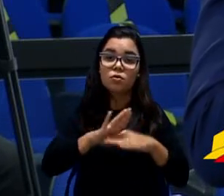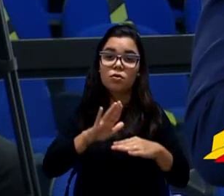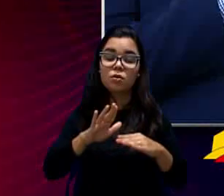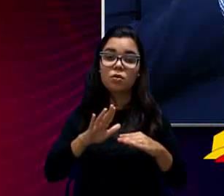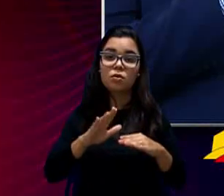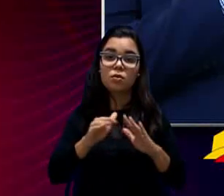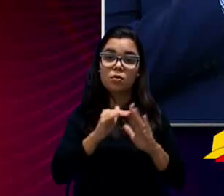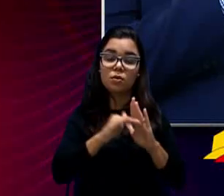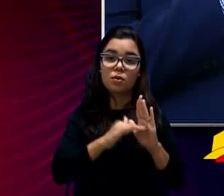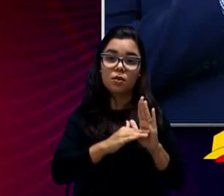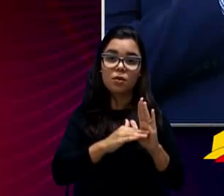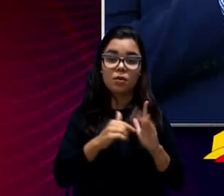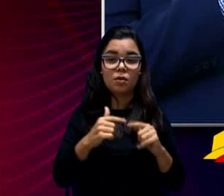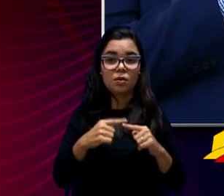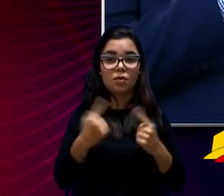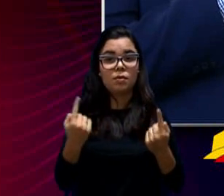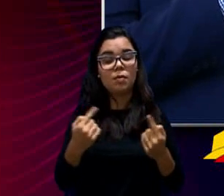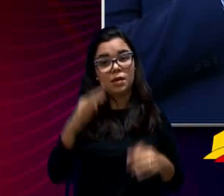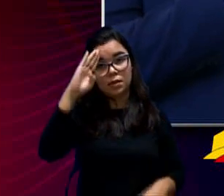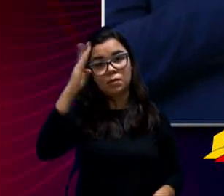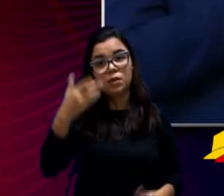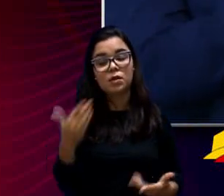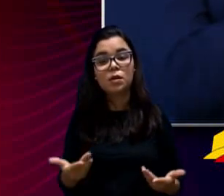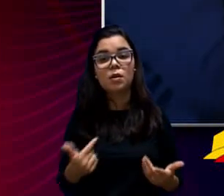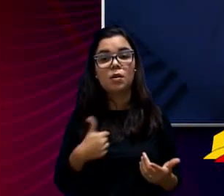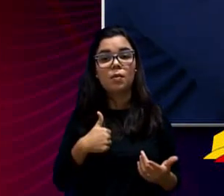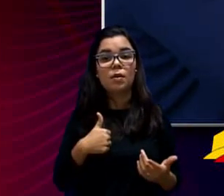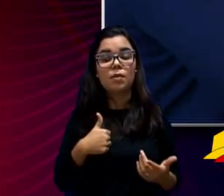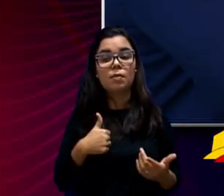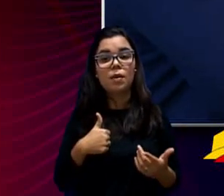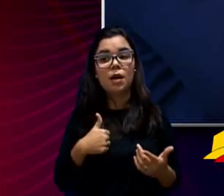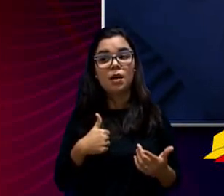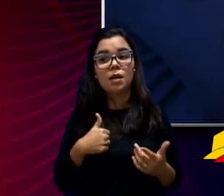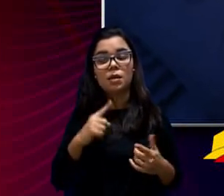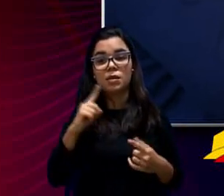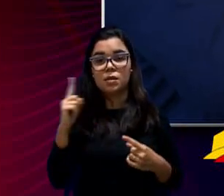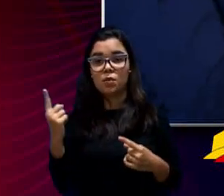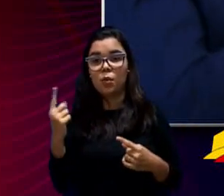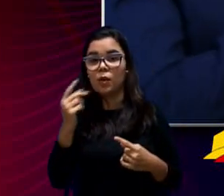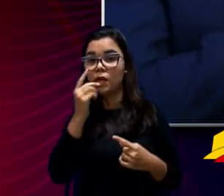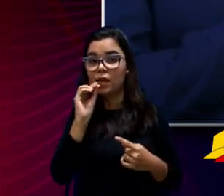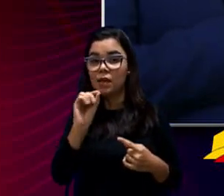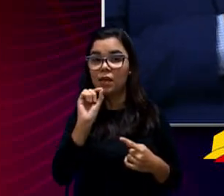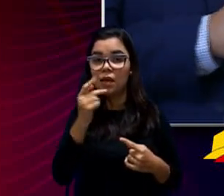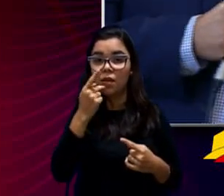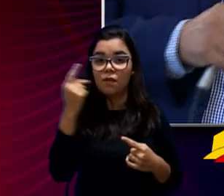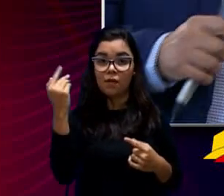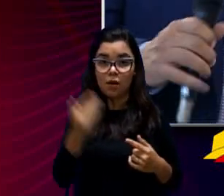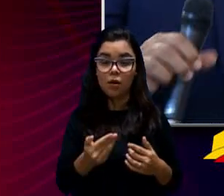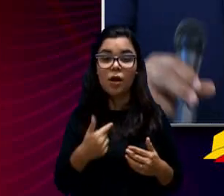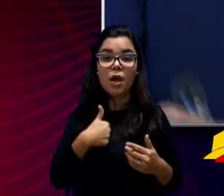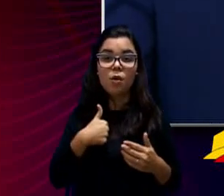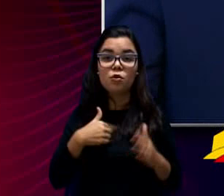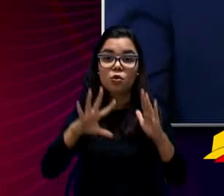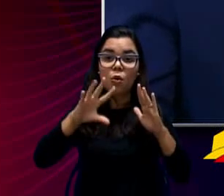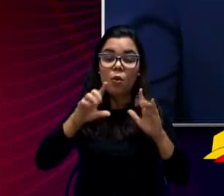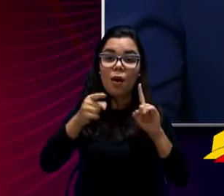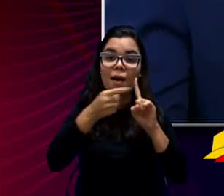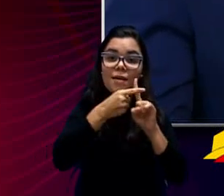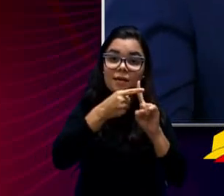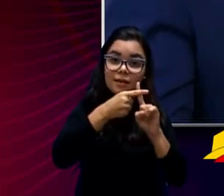de preciosismo, em função das colocações feitas pelo vereador Pérez... Mas eu fiz em cima das colocações dele. Eu acrescentando